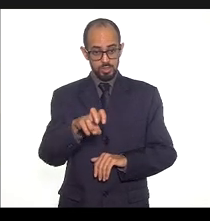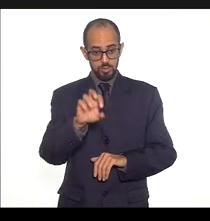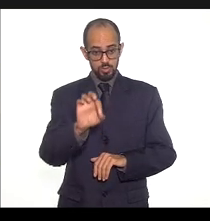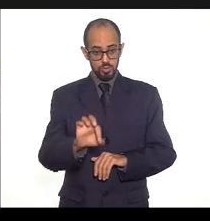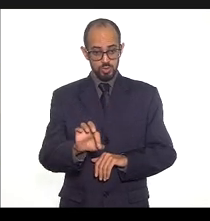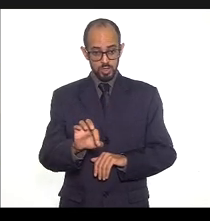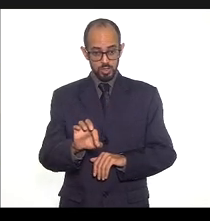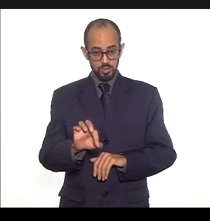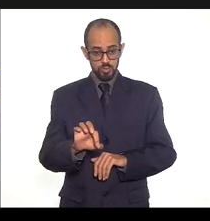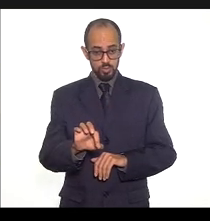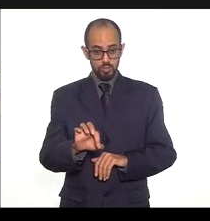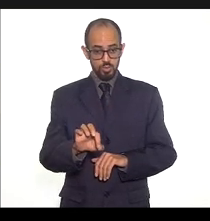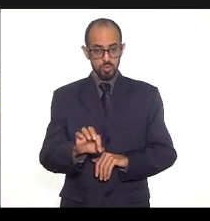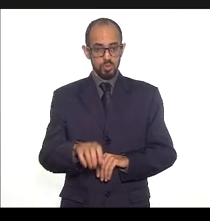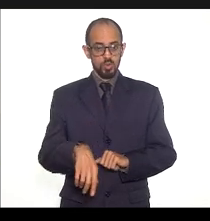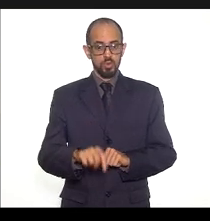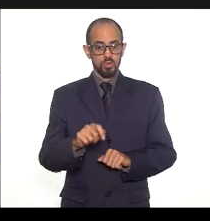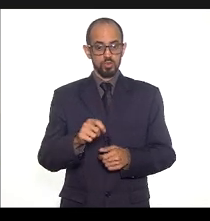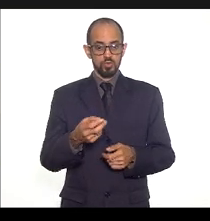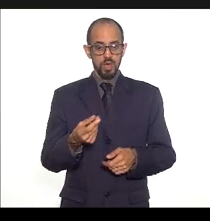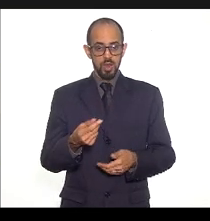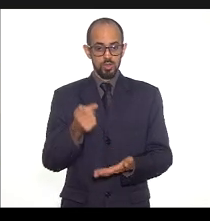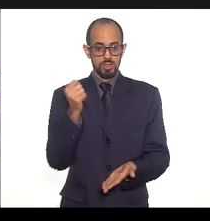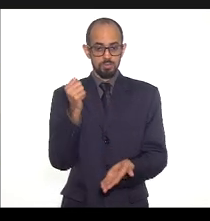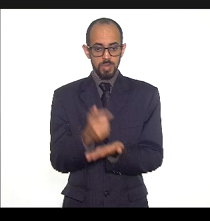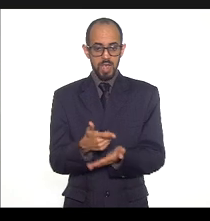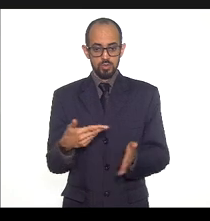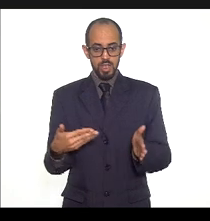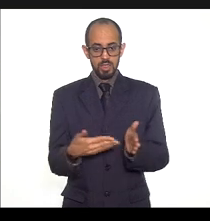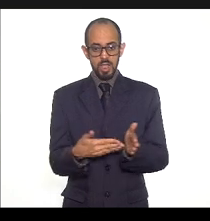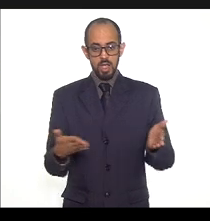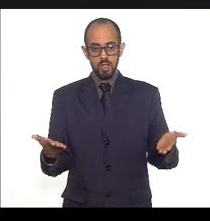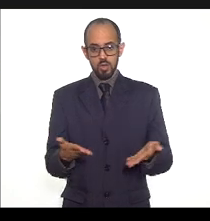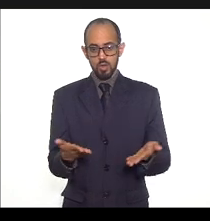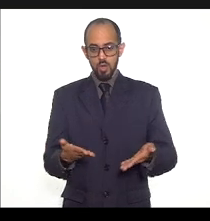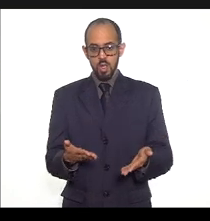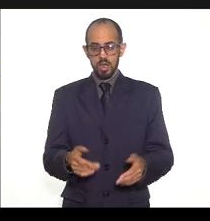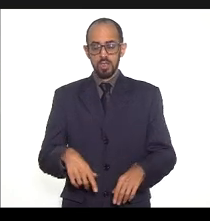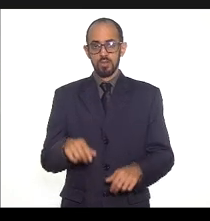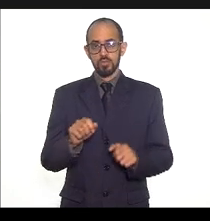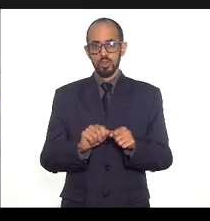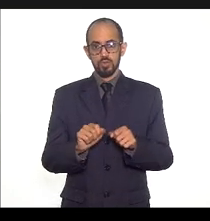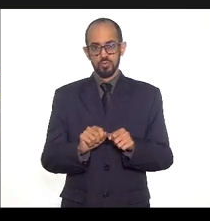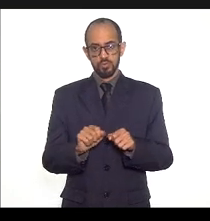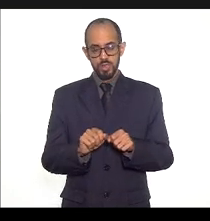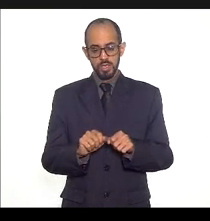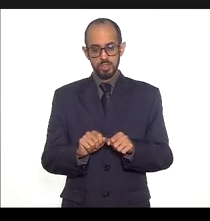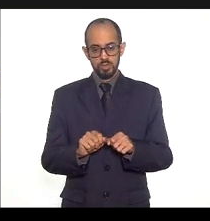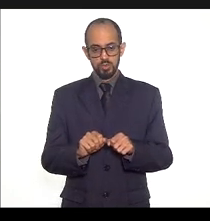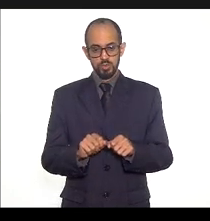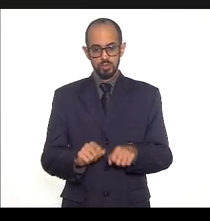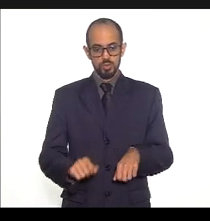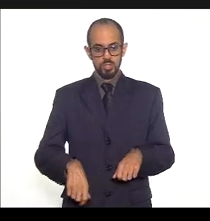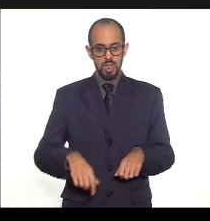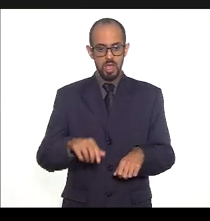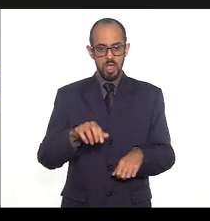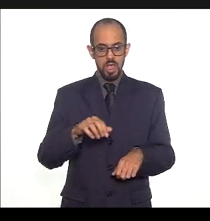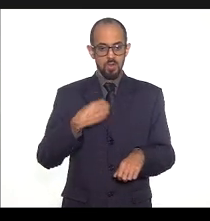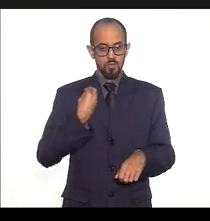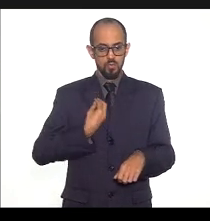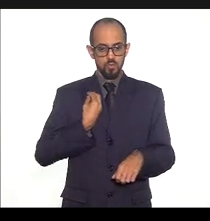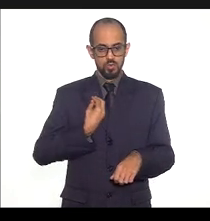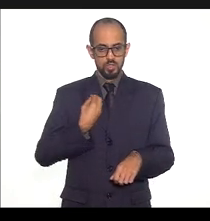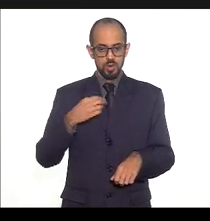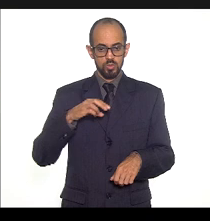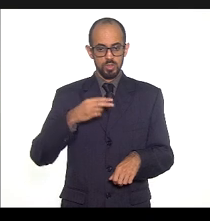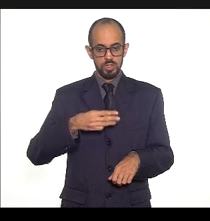75,79% dos valores pagos até o momento foram realizados na subfunção 302 assistência